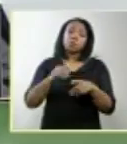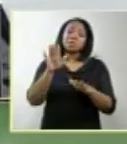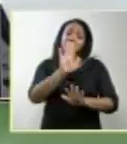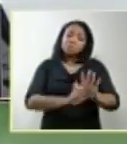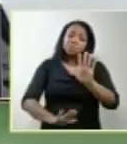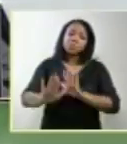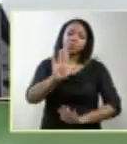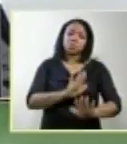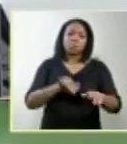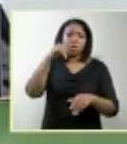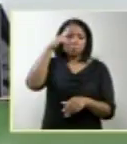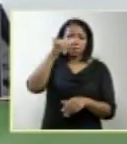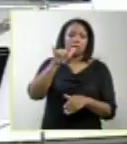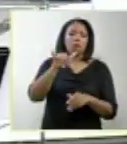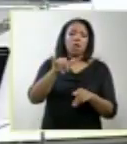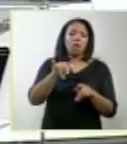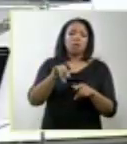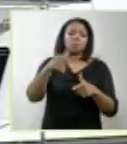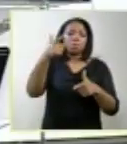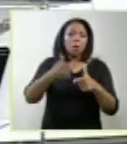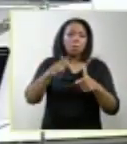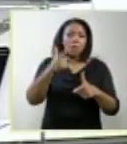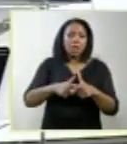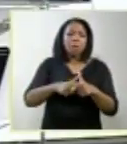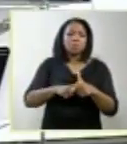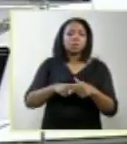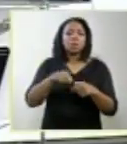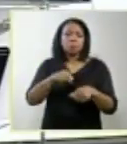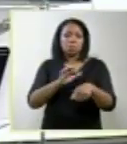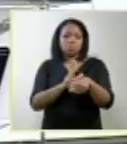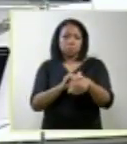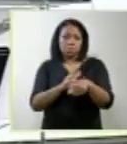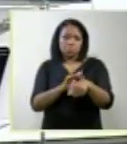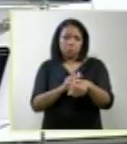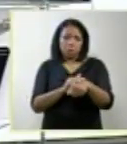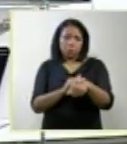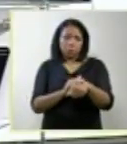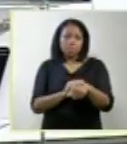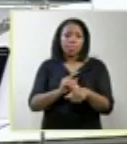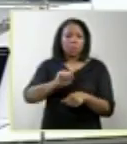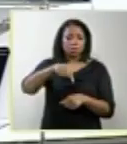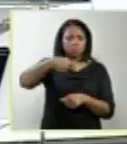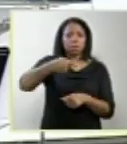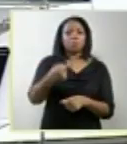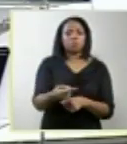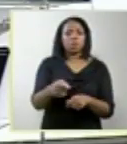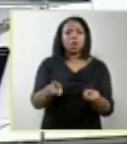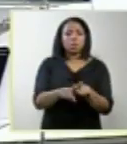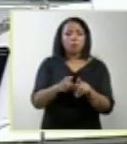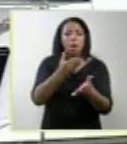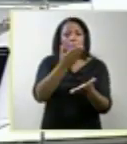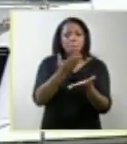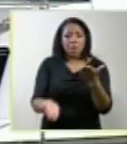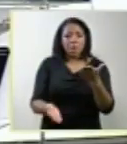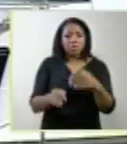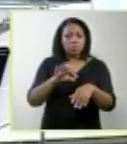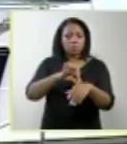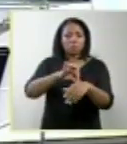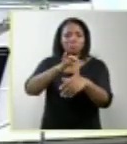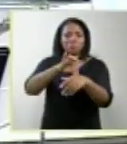cuidado da evolução da doença, de uma crania culminando depois, posteriormente, com a perda do tecido cerebral.